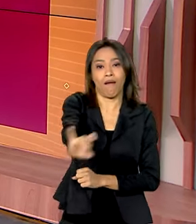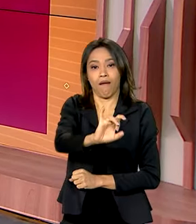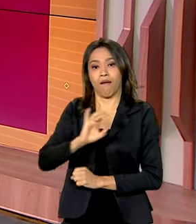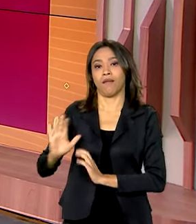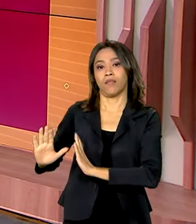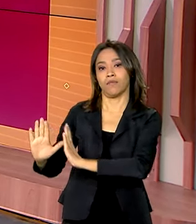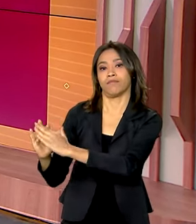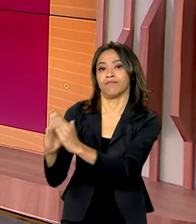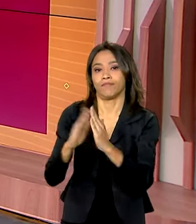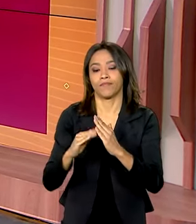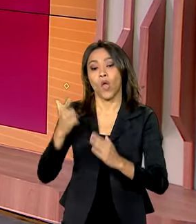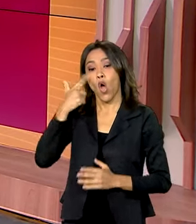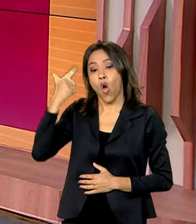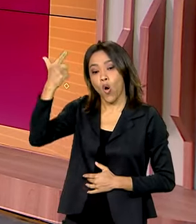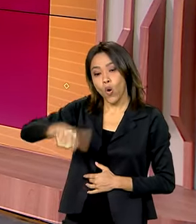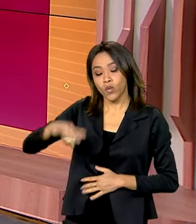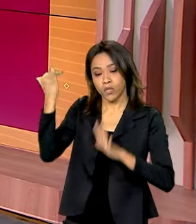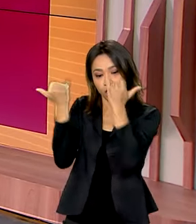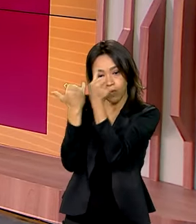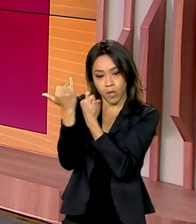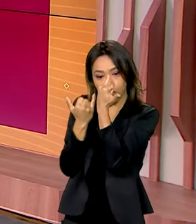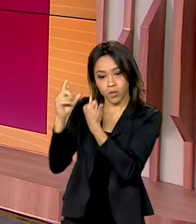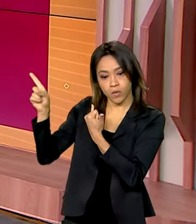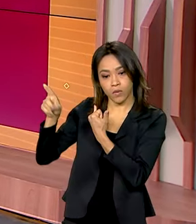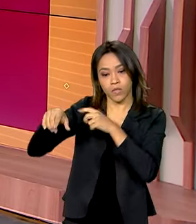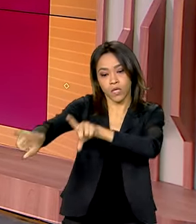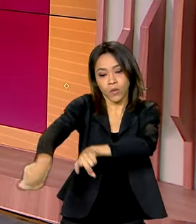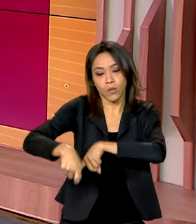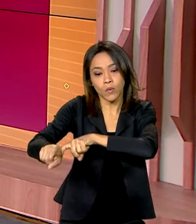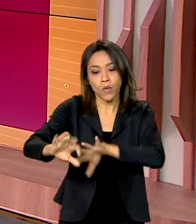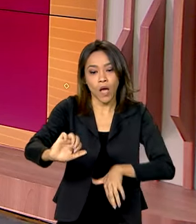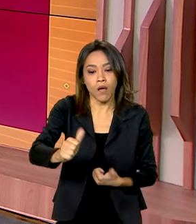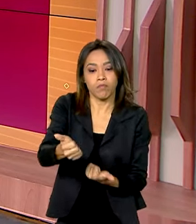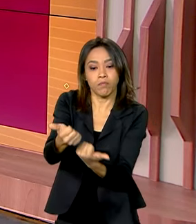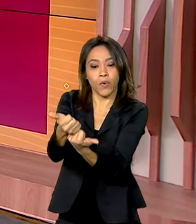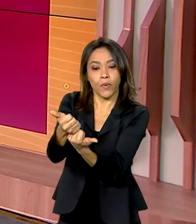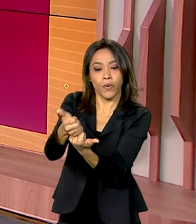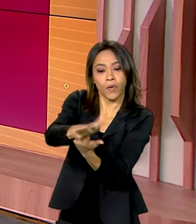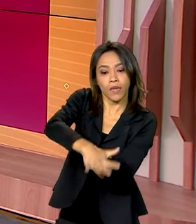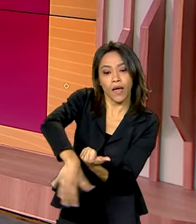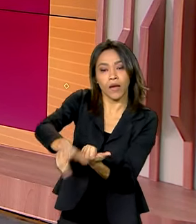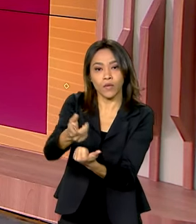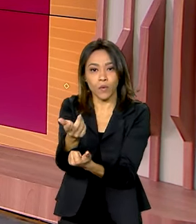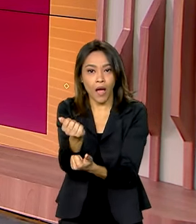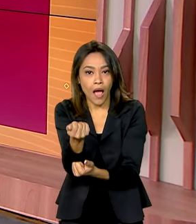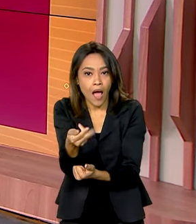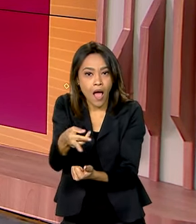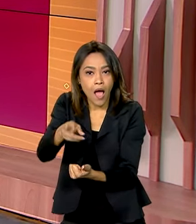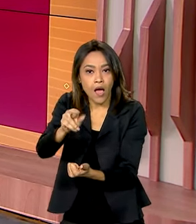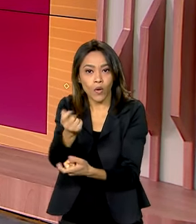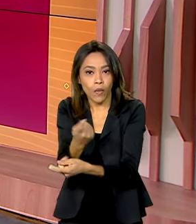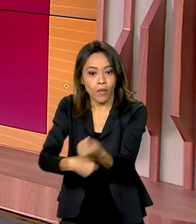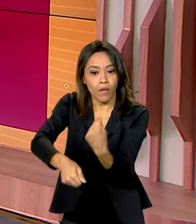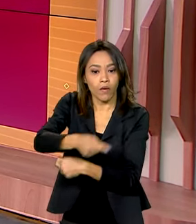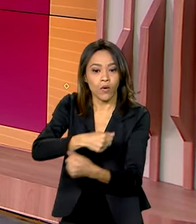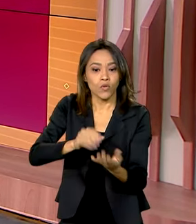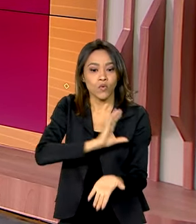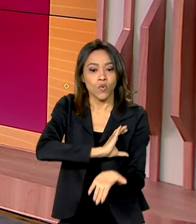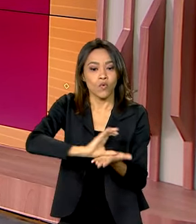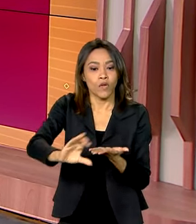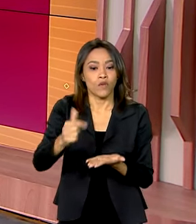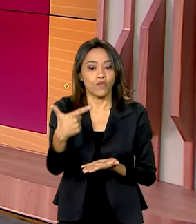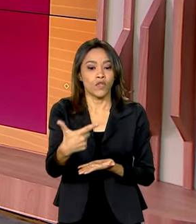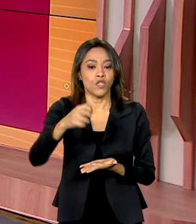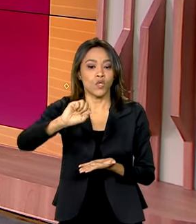ver mais algumas coisas aqui. Na agricultura, apoio ao agronegócio. Em Talismã, o governo injetou mais de 28 milhões de